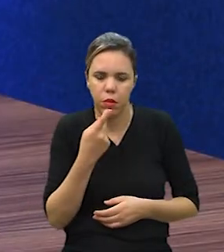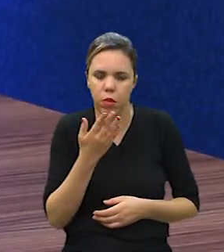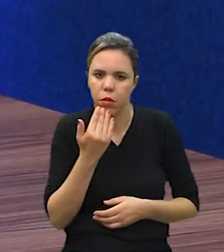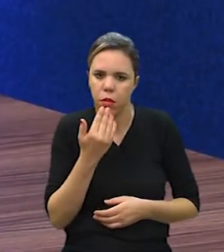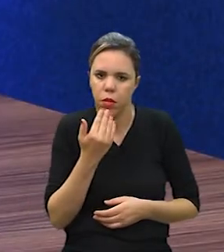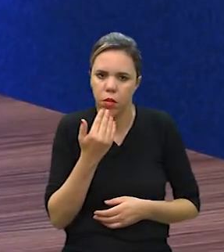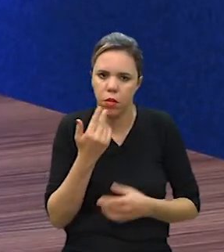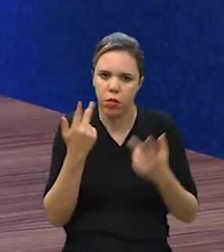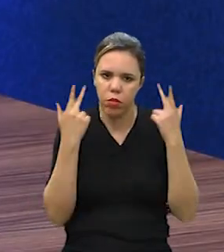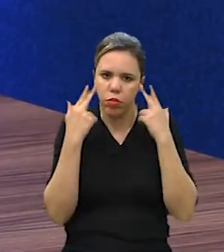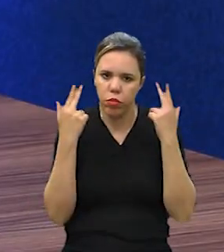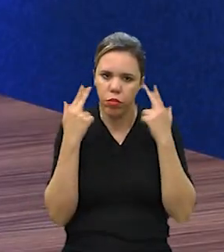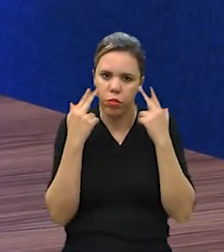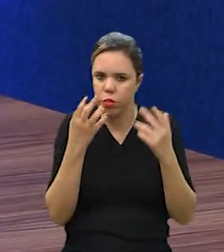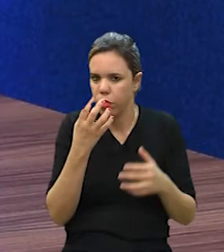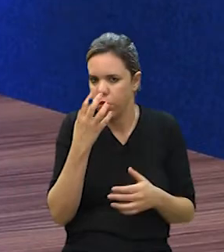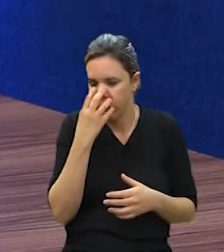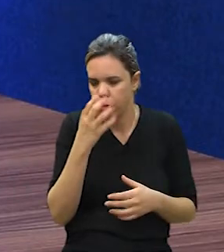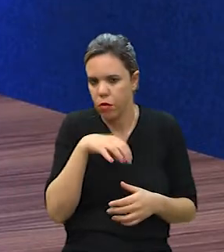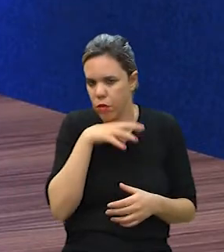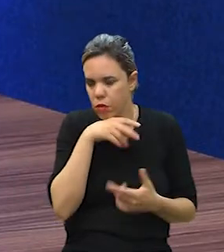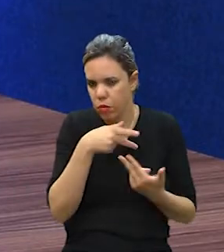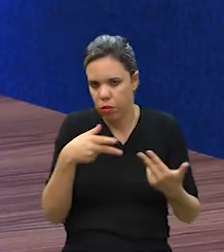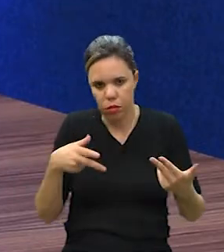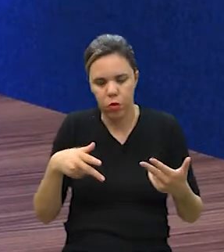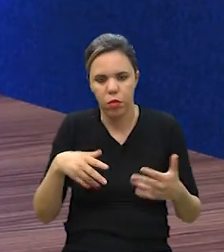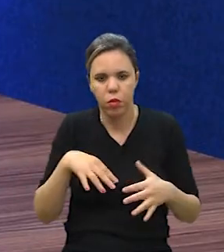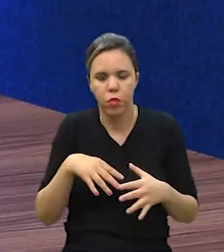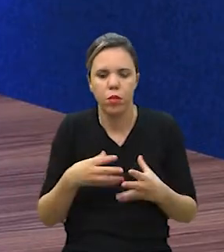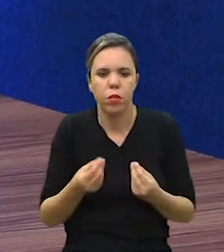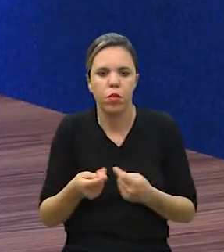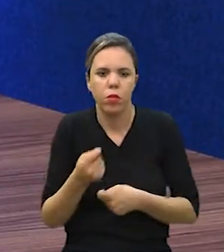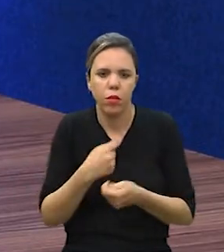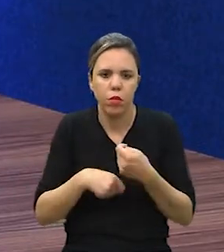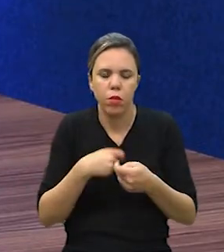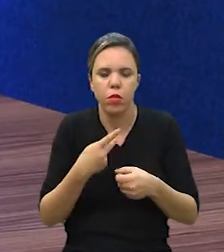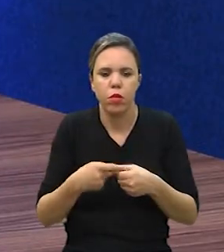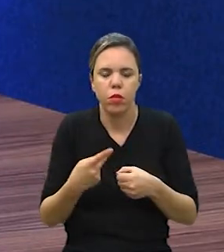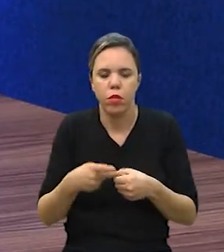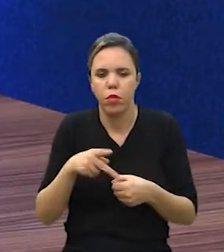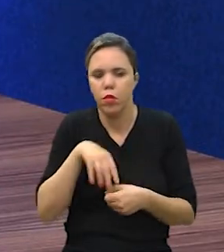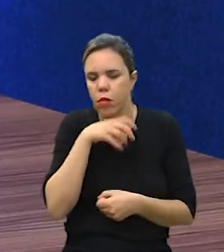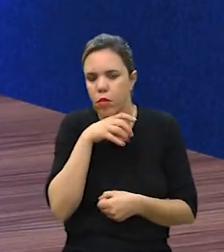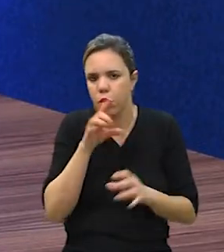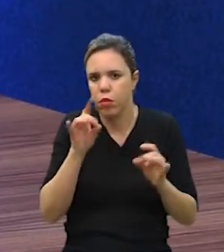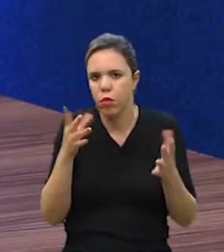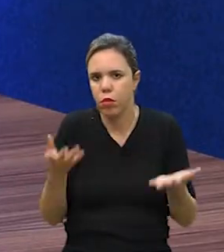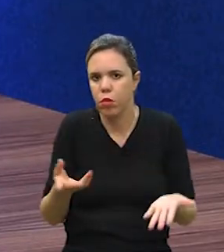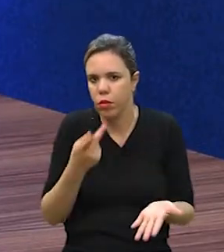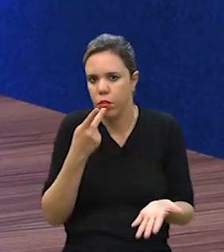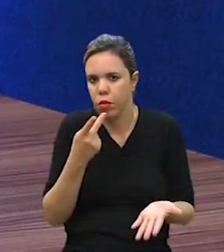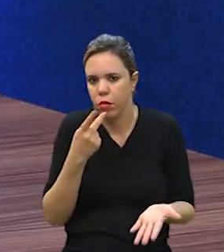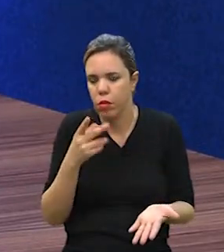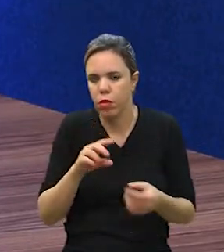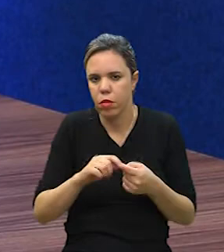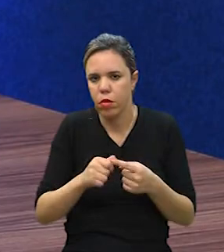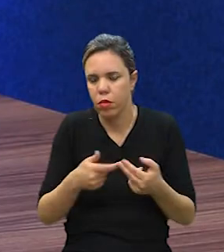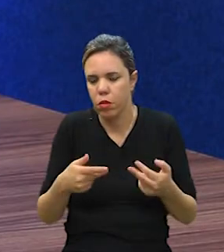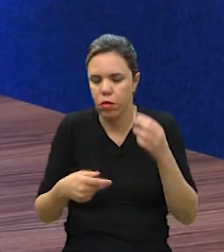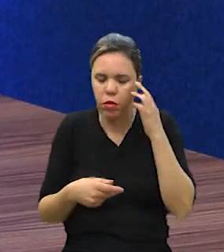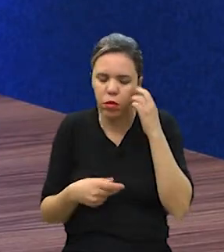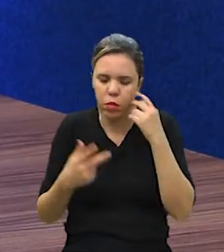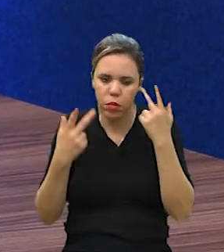fala nessa alimentação natural, muito do mercado de pet, em especial no que diz respeito às